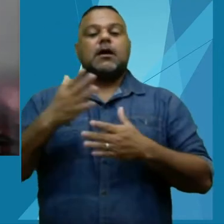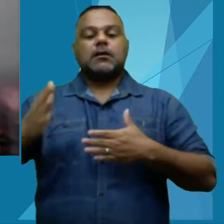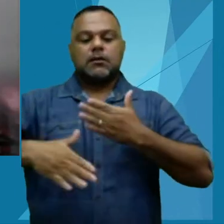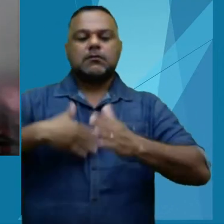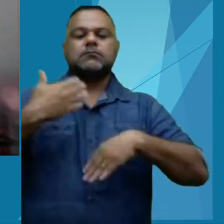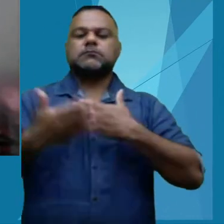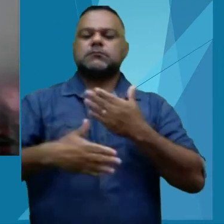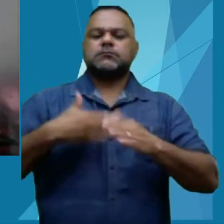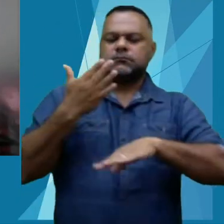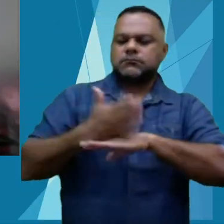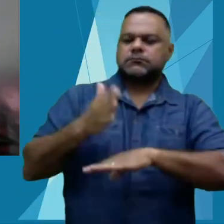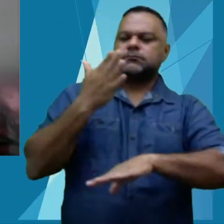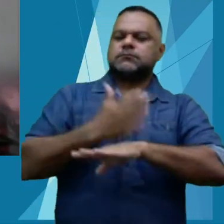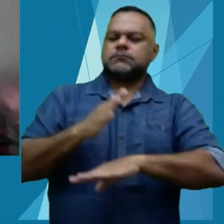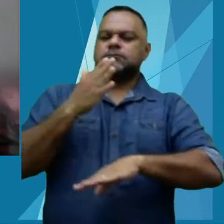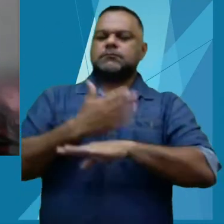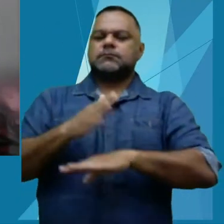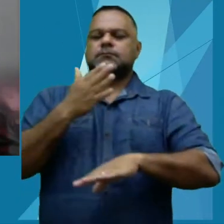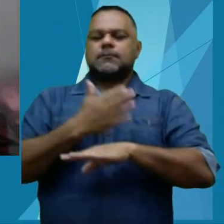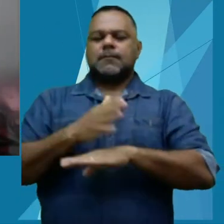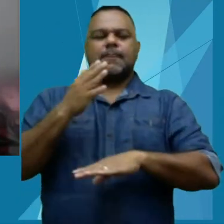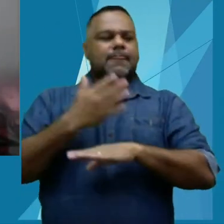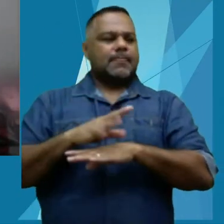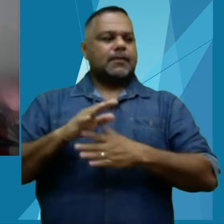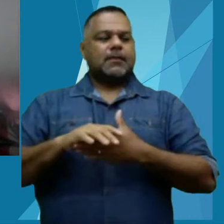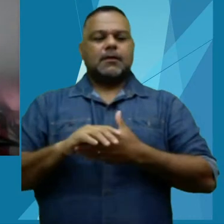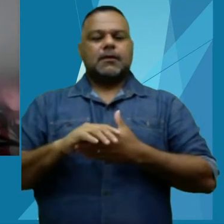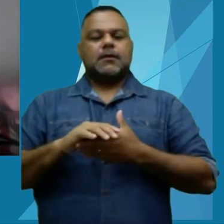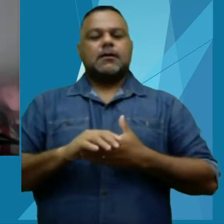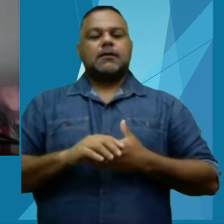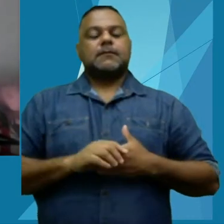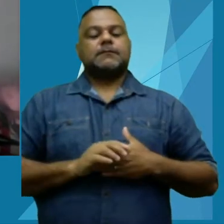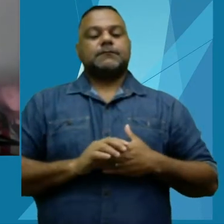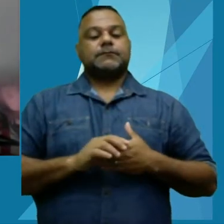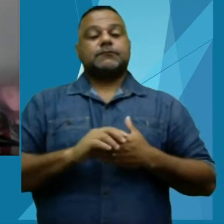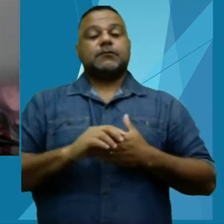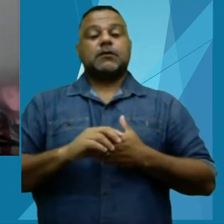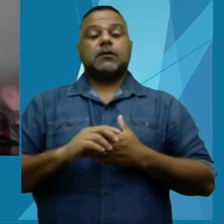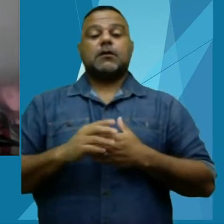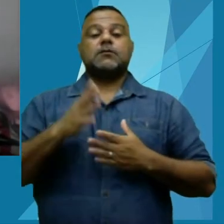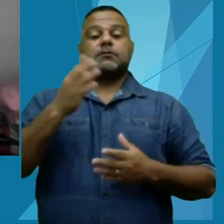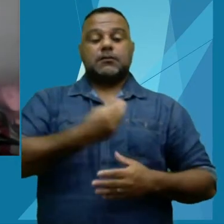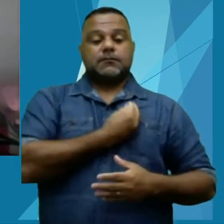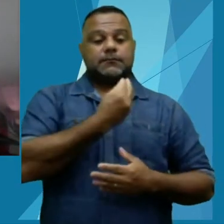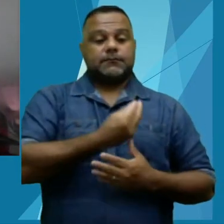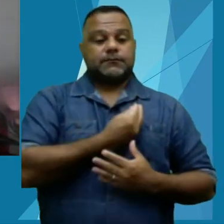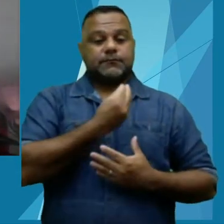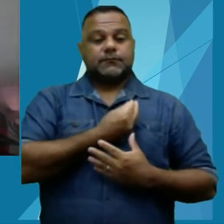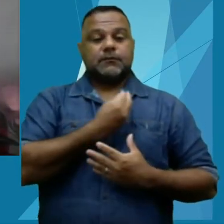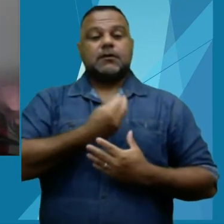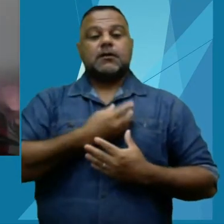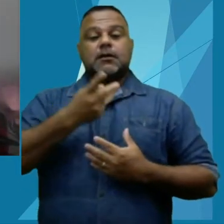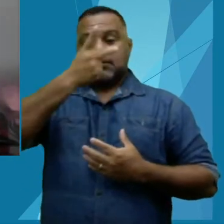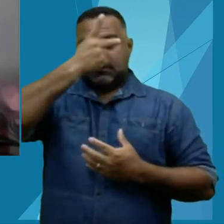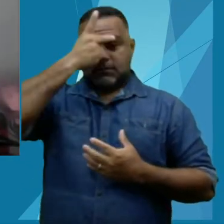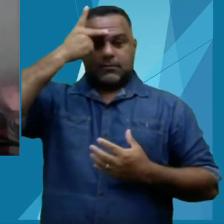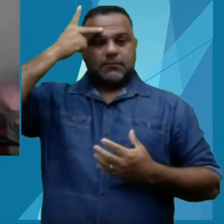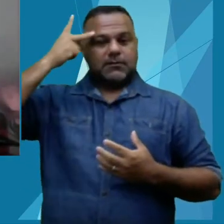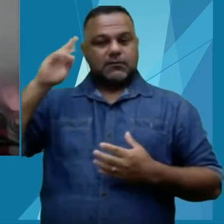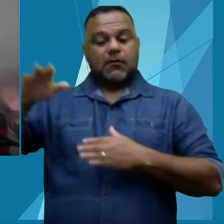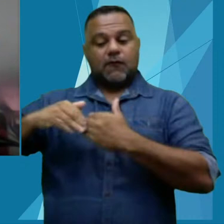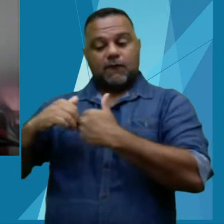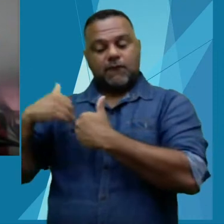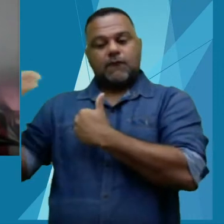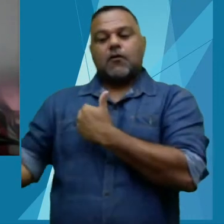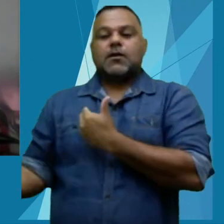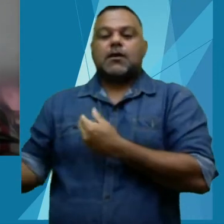todos os anos incluir esse momento no Congresso de Ciência e Tecnologia, onde já participaram autores da comunidade externa e